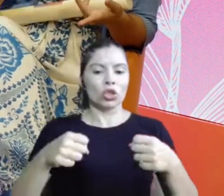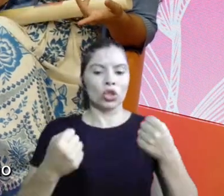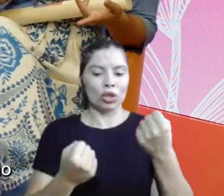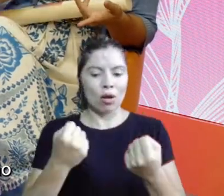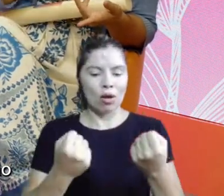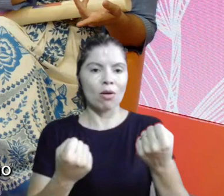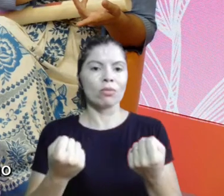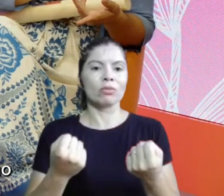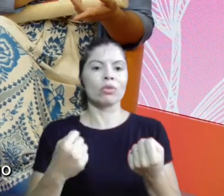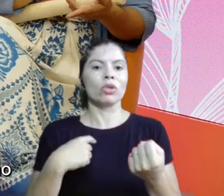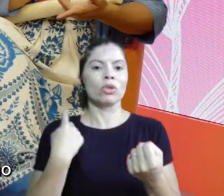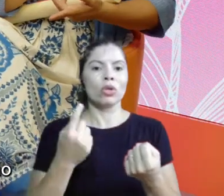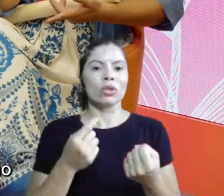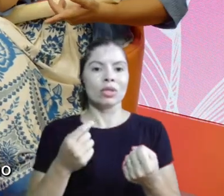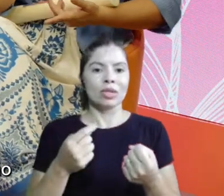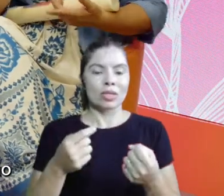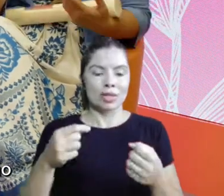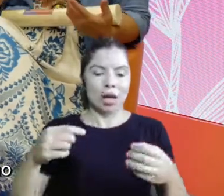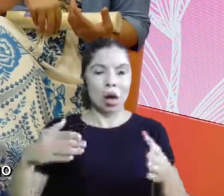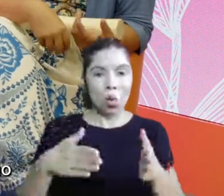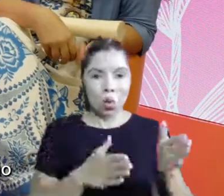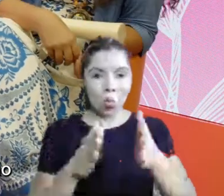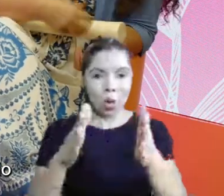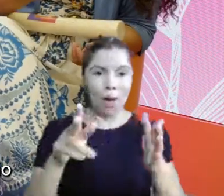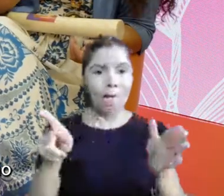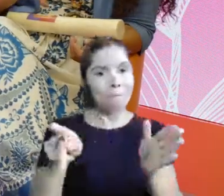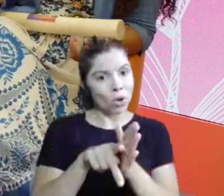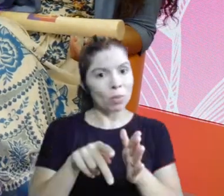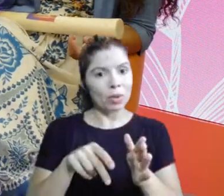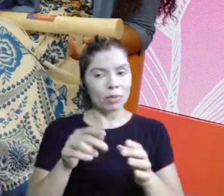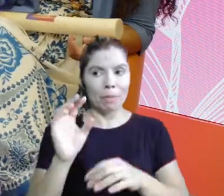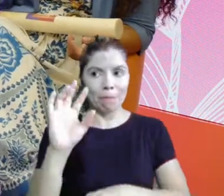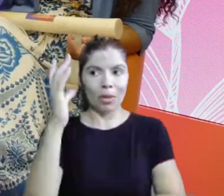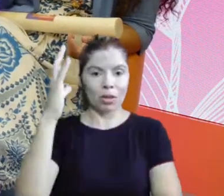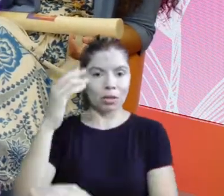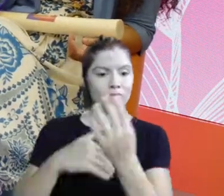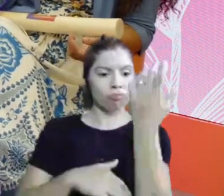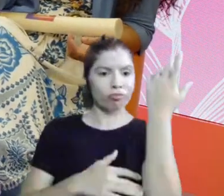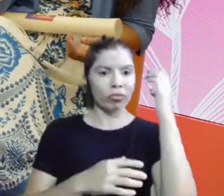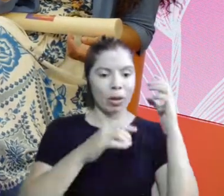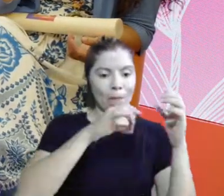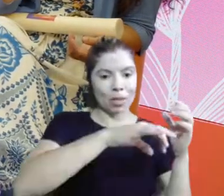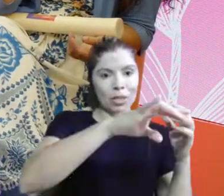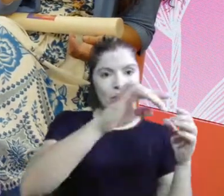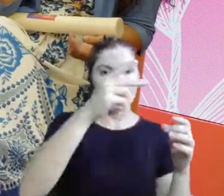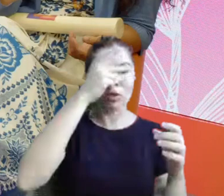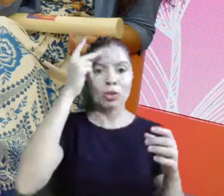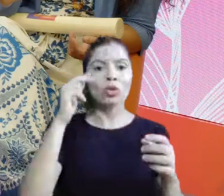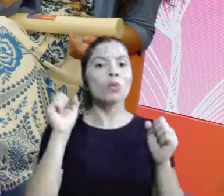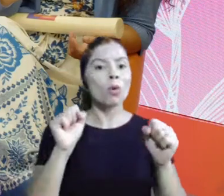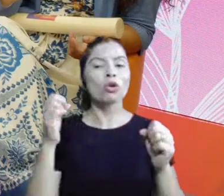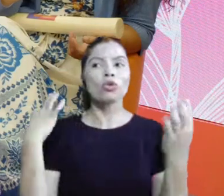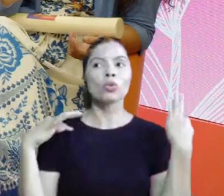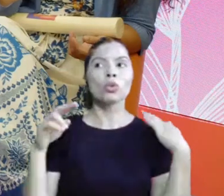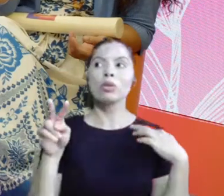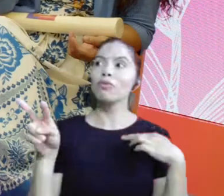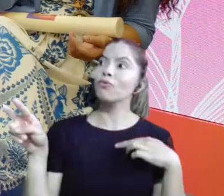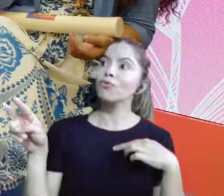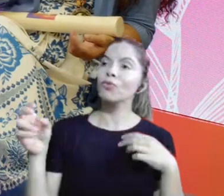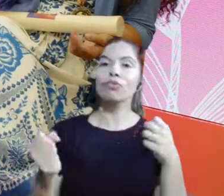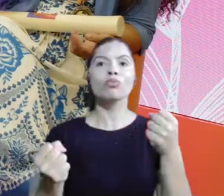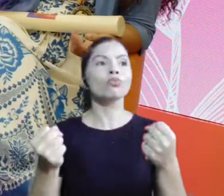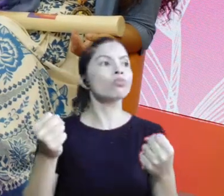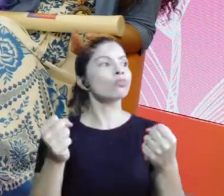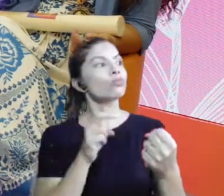de... e a gente abriu todas as estradas da própria plantação pra eles andarem ali, o turista vivenciar, então hoje o que a gente oferece é